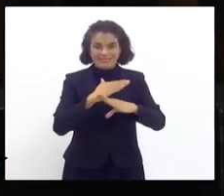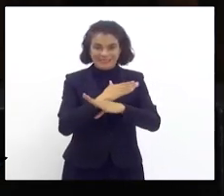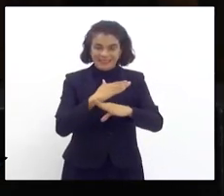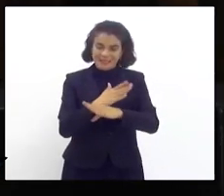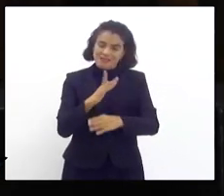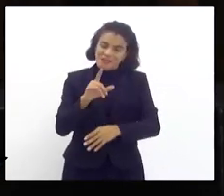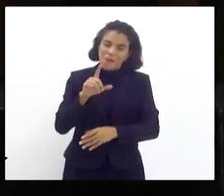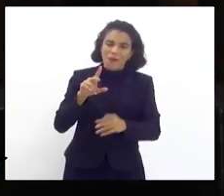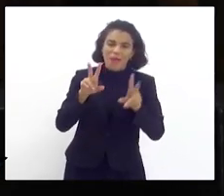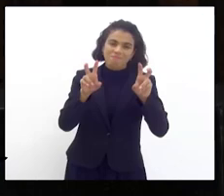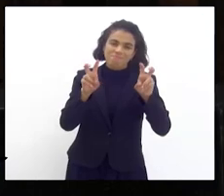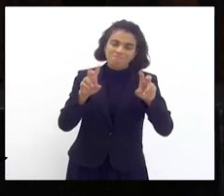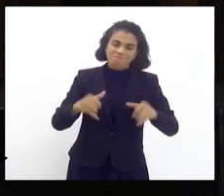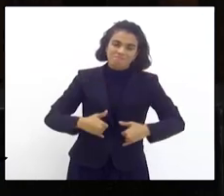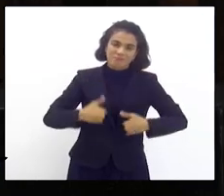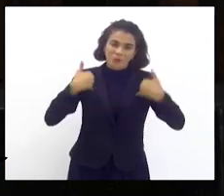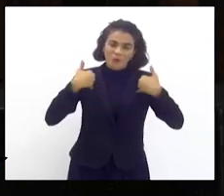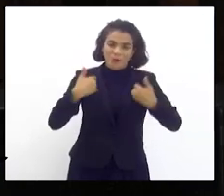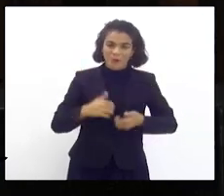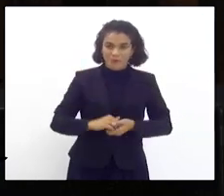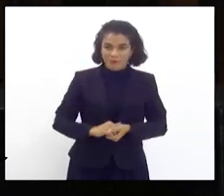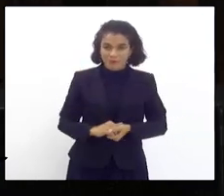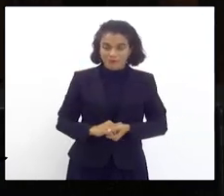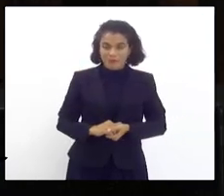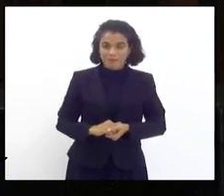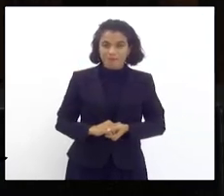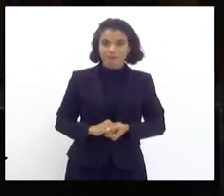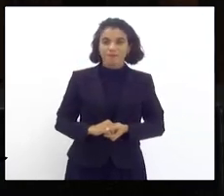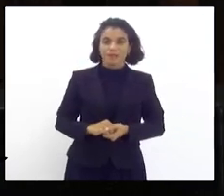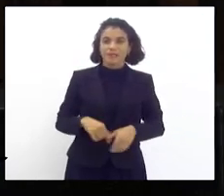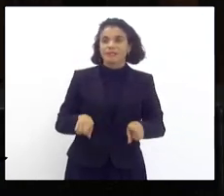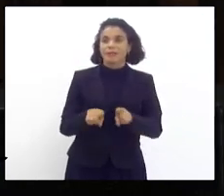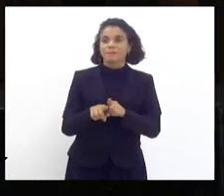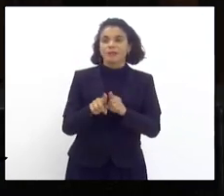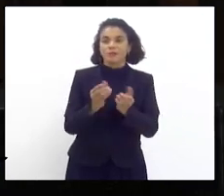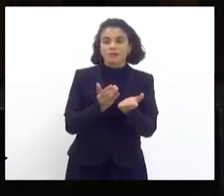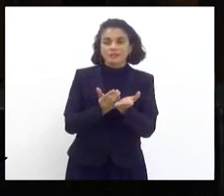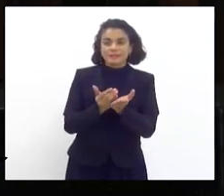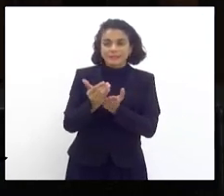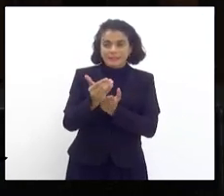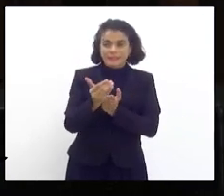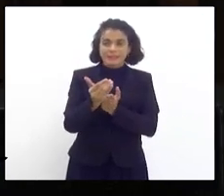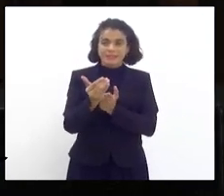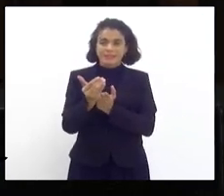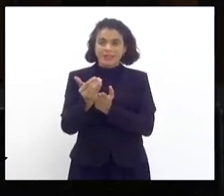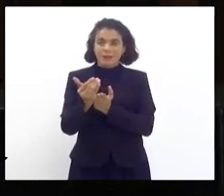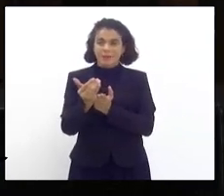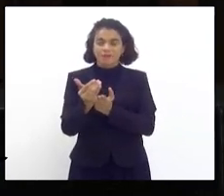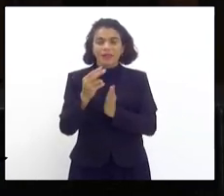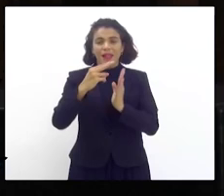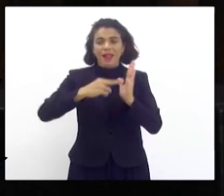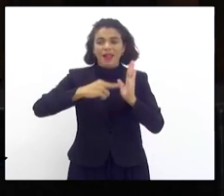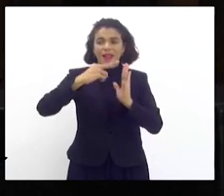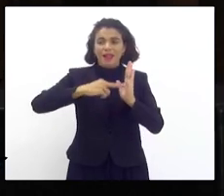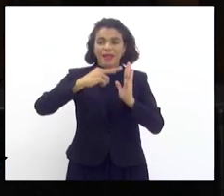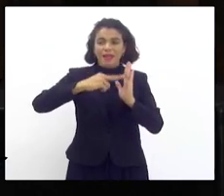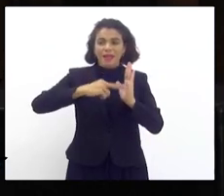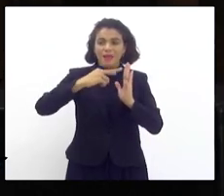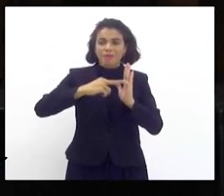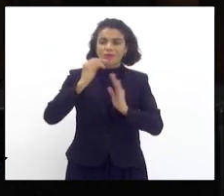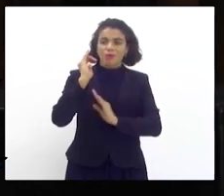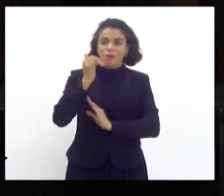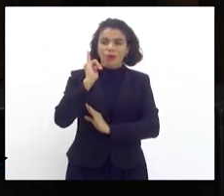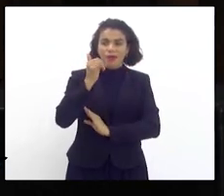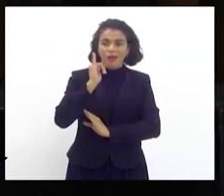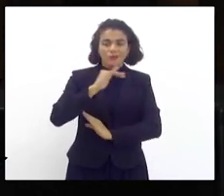um motivo de orgulho muito grande. E eu queria iniciar aqui, podendo ler aqui um breve relato